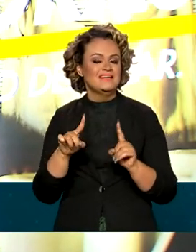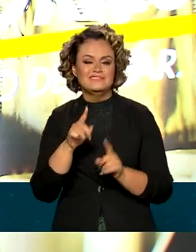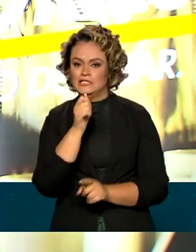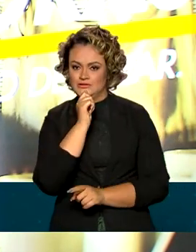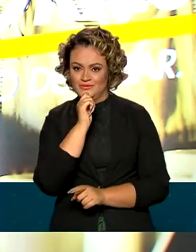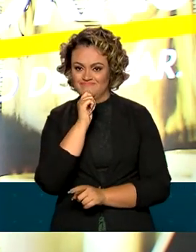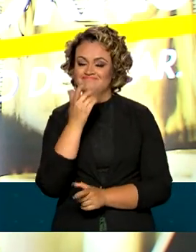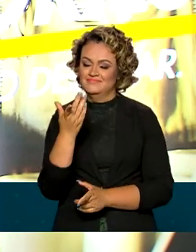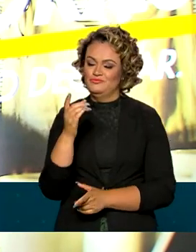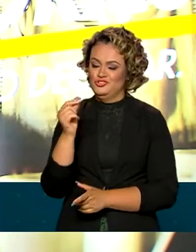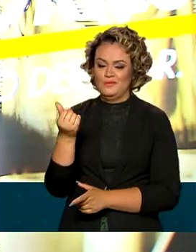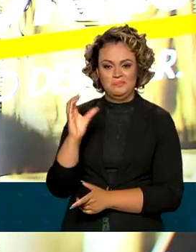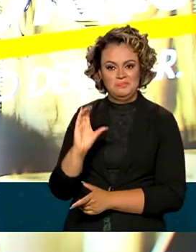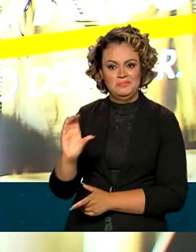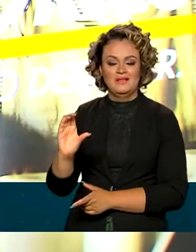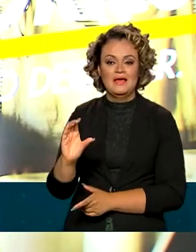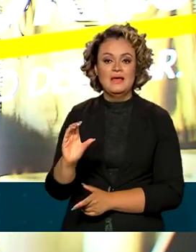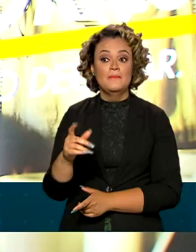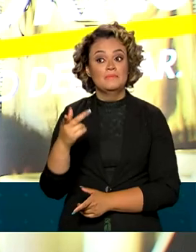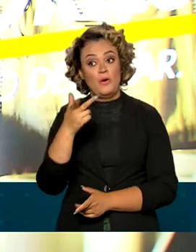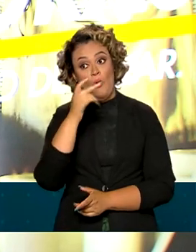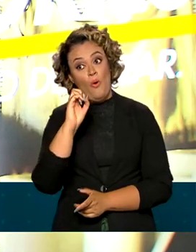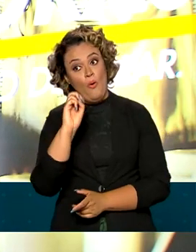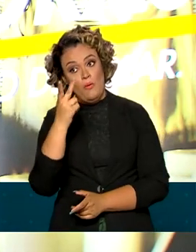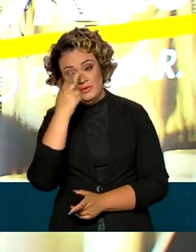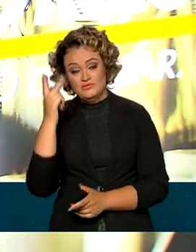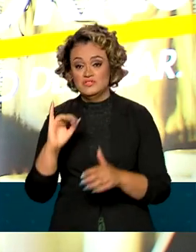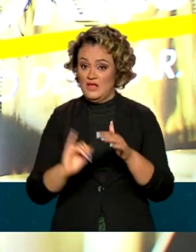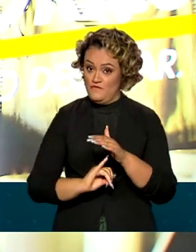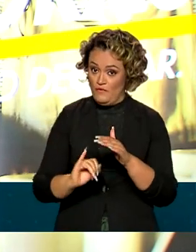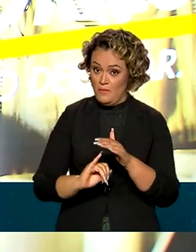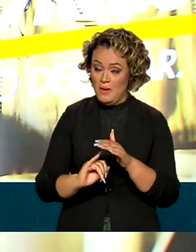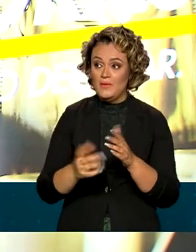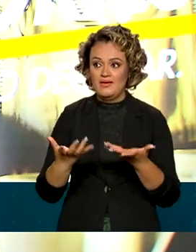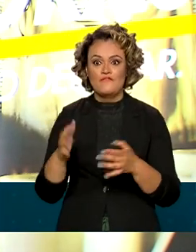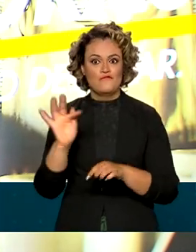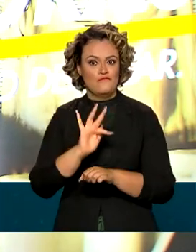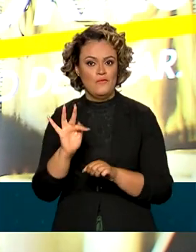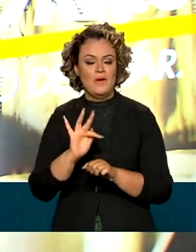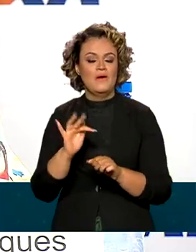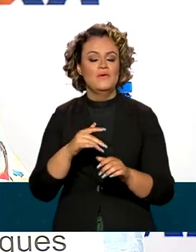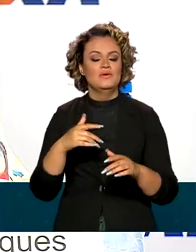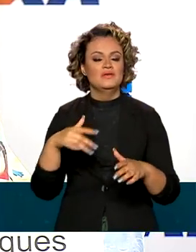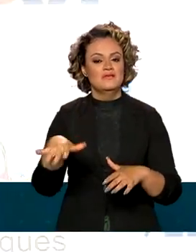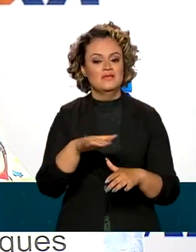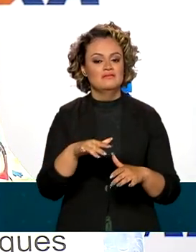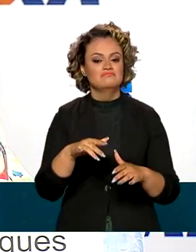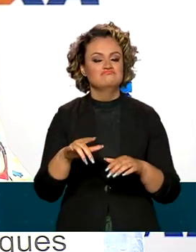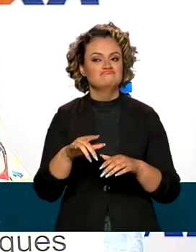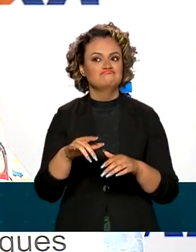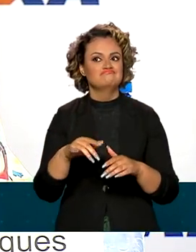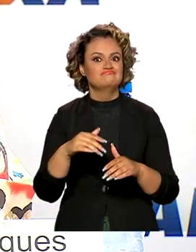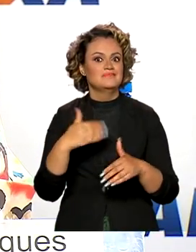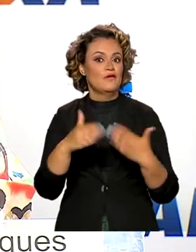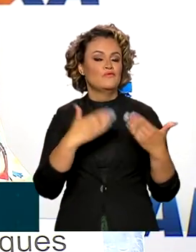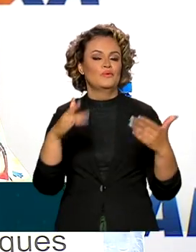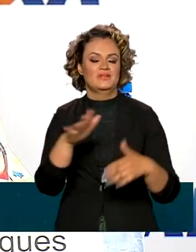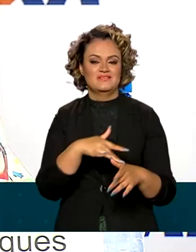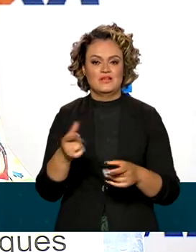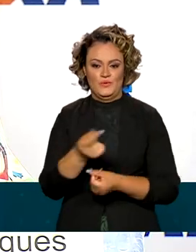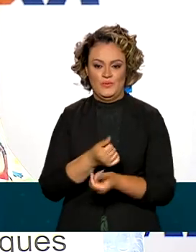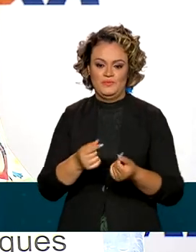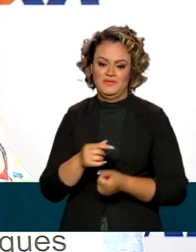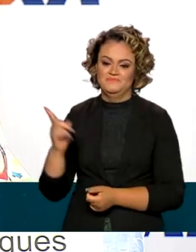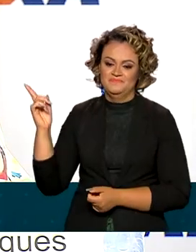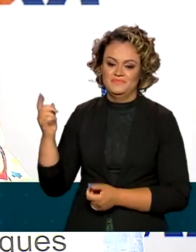Para quem está na informalidade e para quem quer crescer e expandir o seu negócio. Nossa ideia é ter uma estratégia de